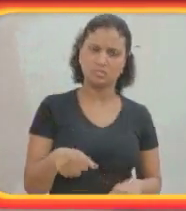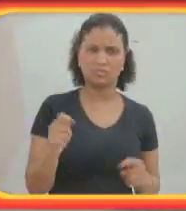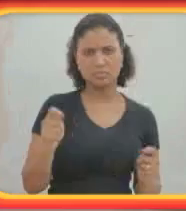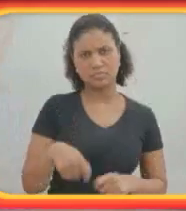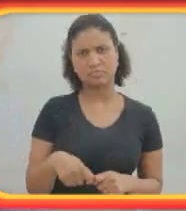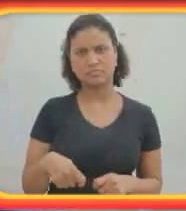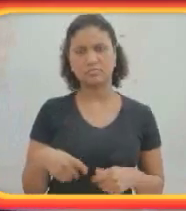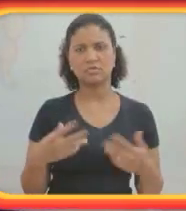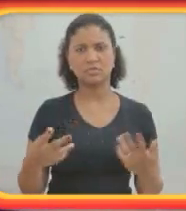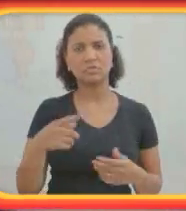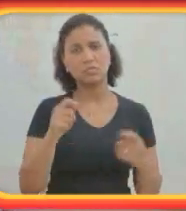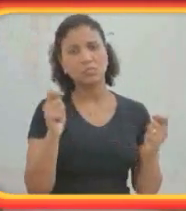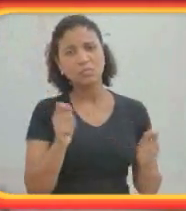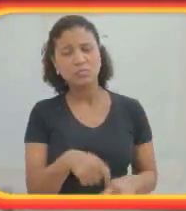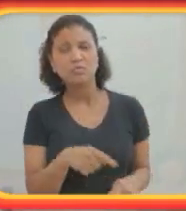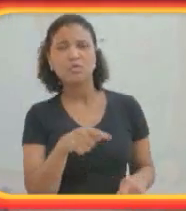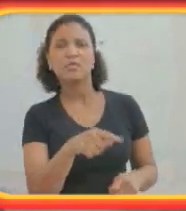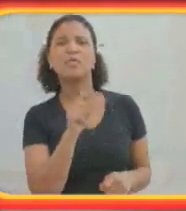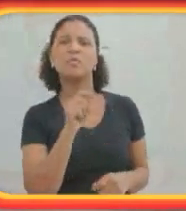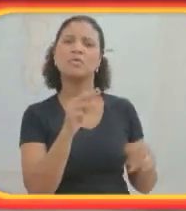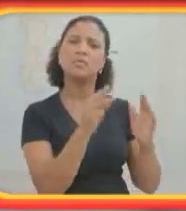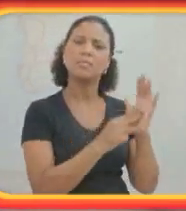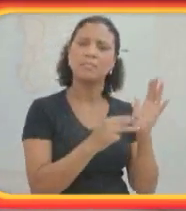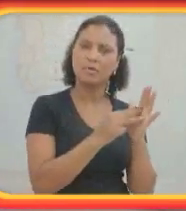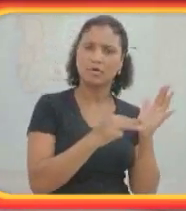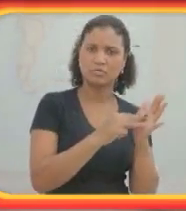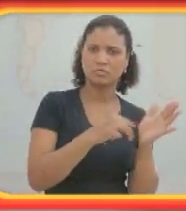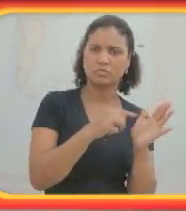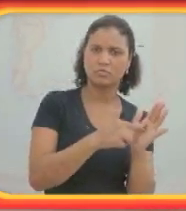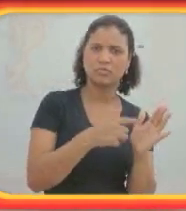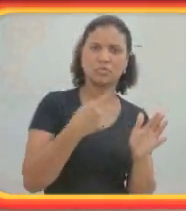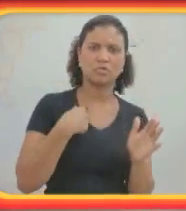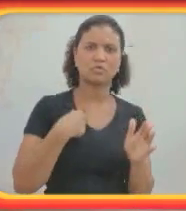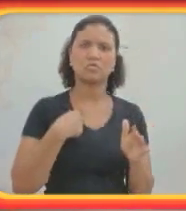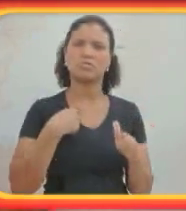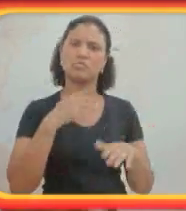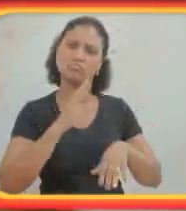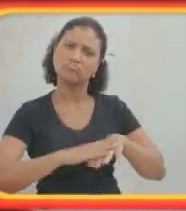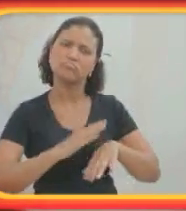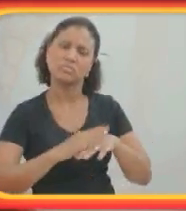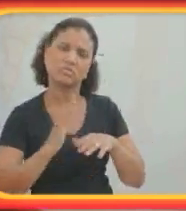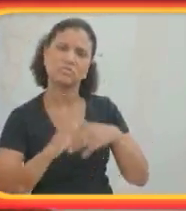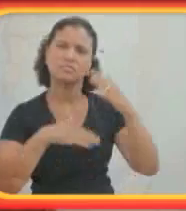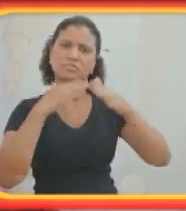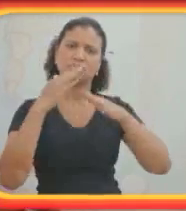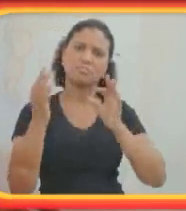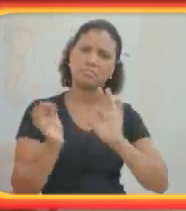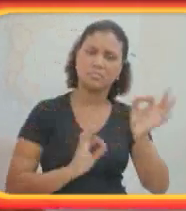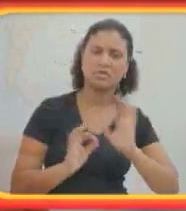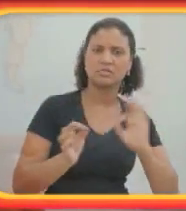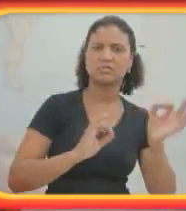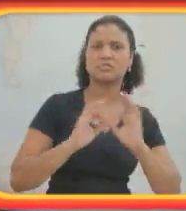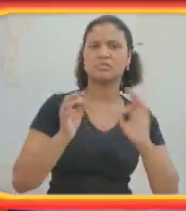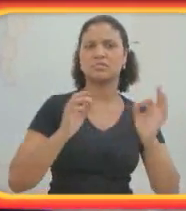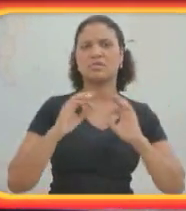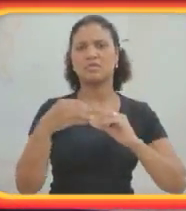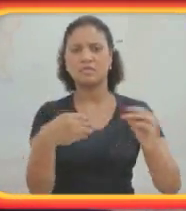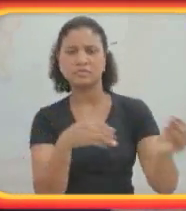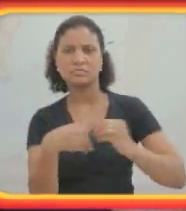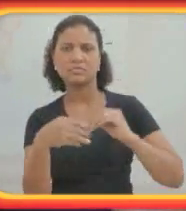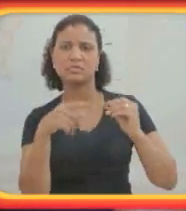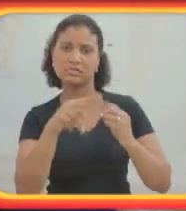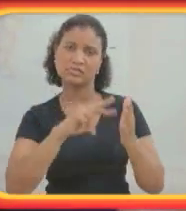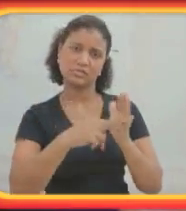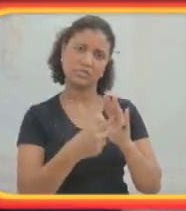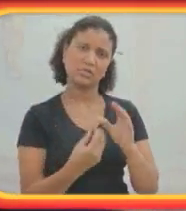Isso só é possível através de um método que eu mesmo desenvolvi. Planejar a flexibilidade. Isso significa criar os